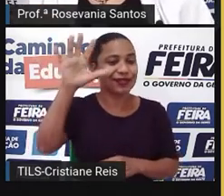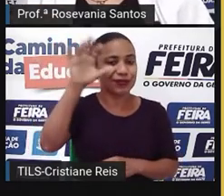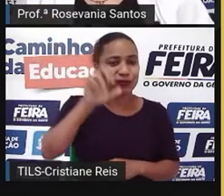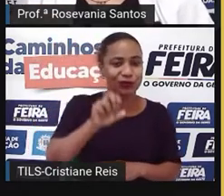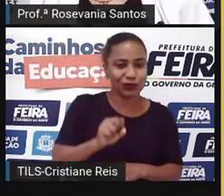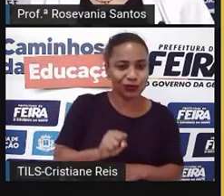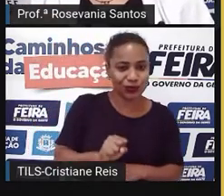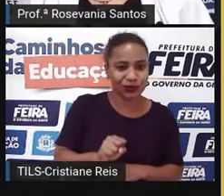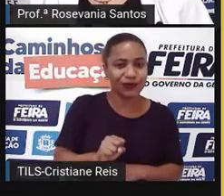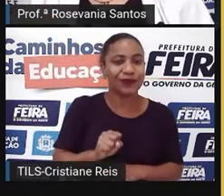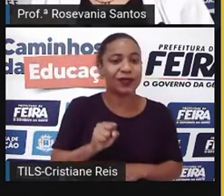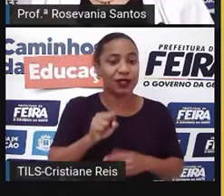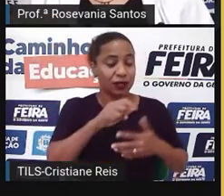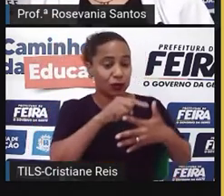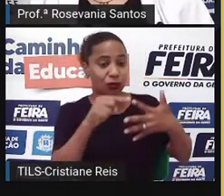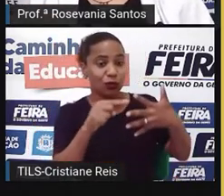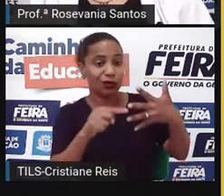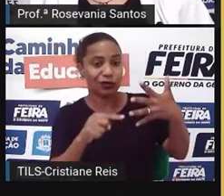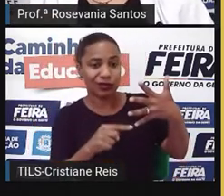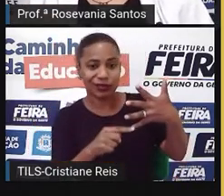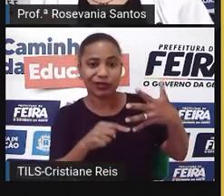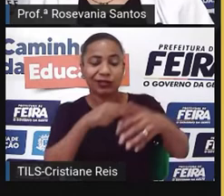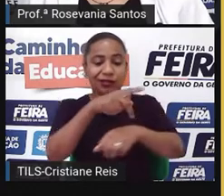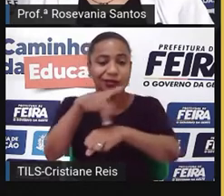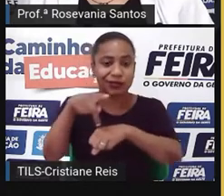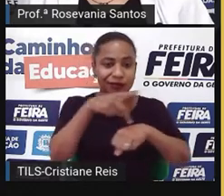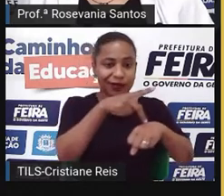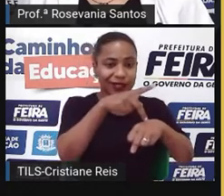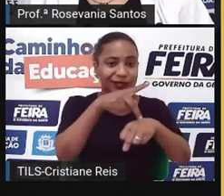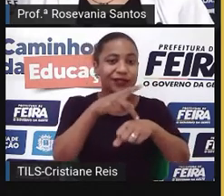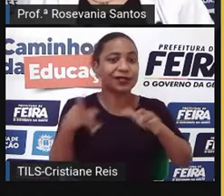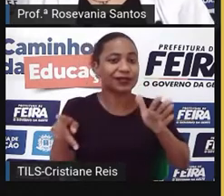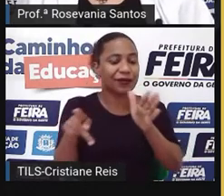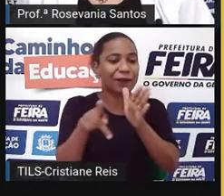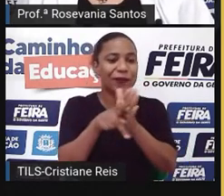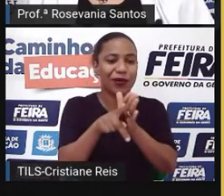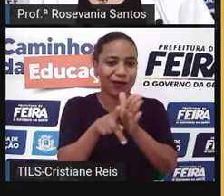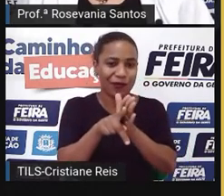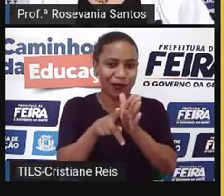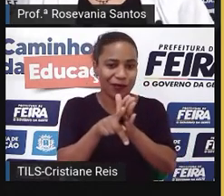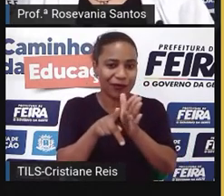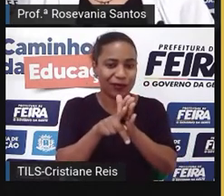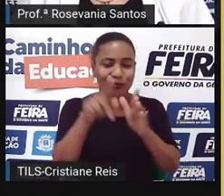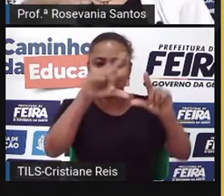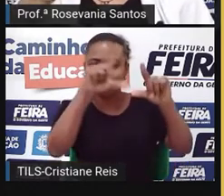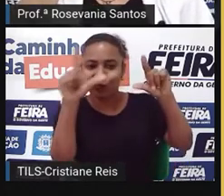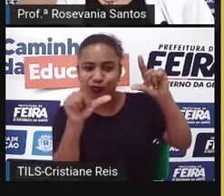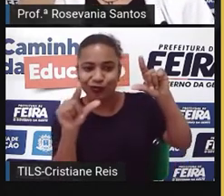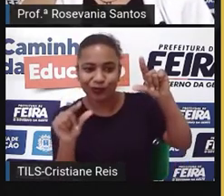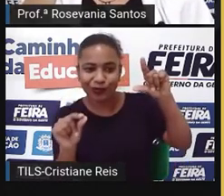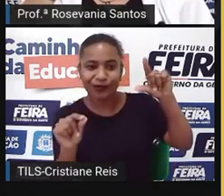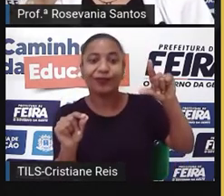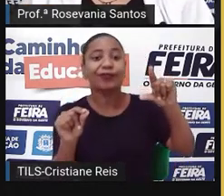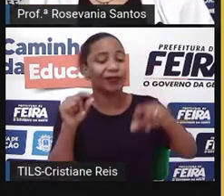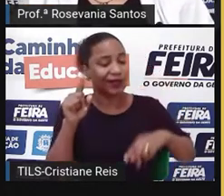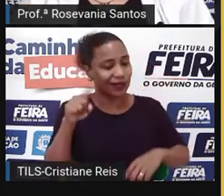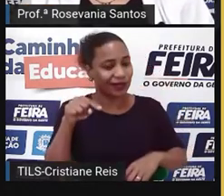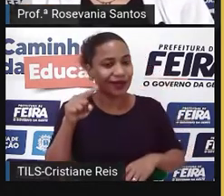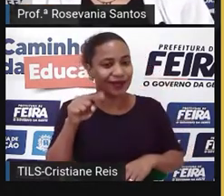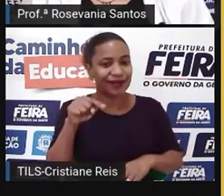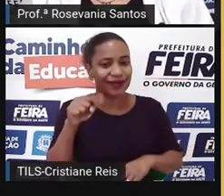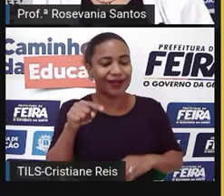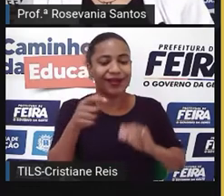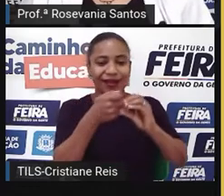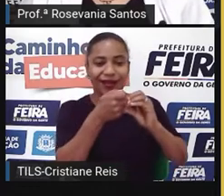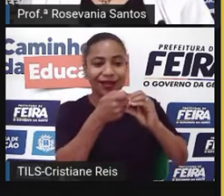novo, Paquistão e Sri Lanka. Então, esse espacinho aqui, esse espacinho aqui, ele tem essa